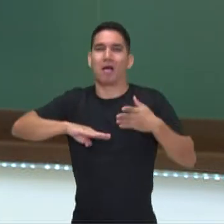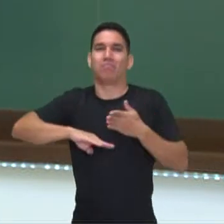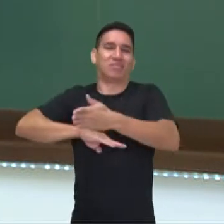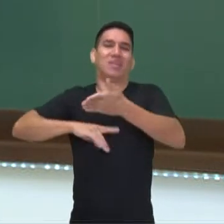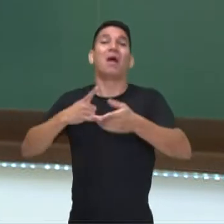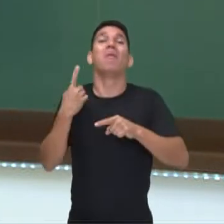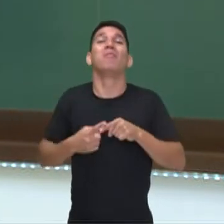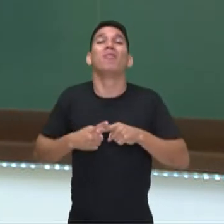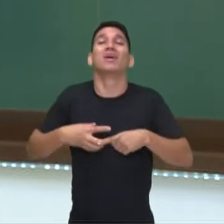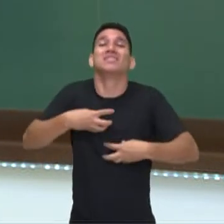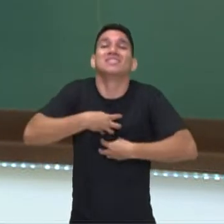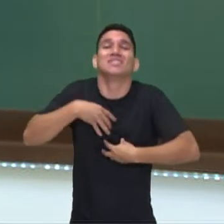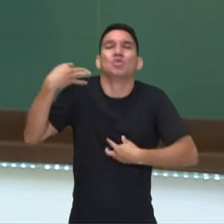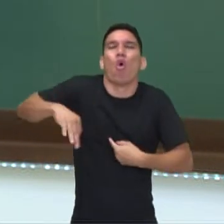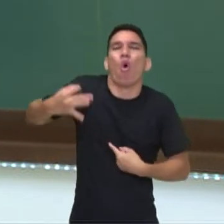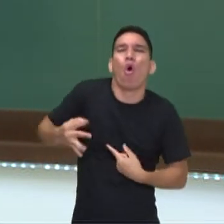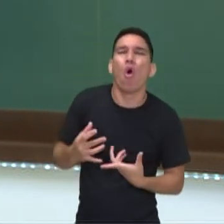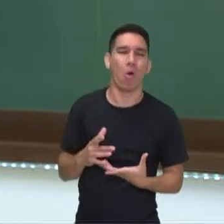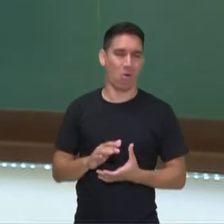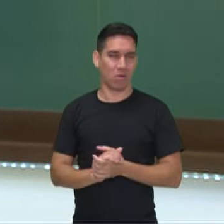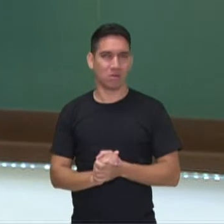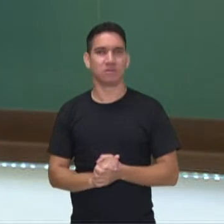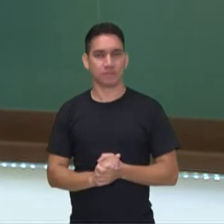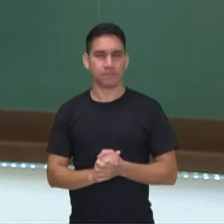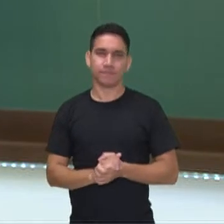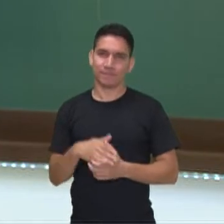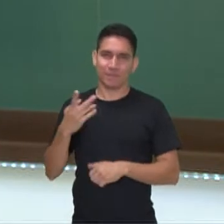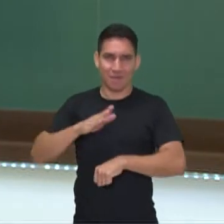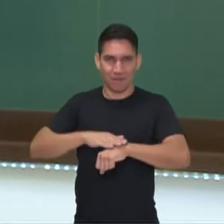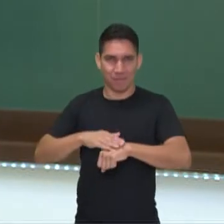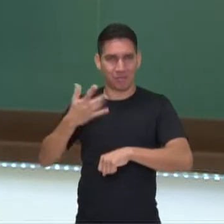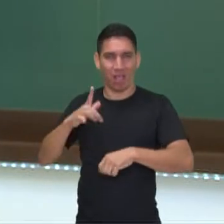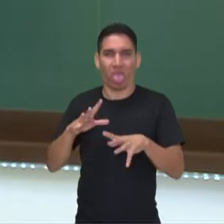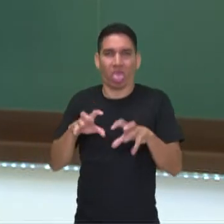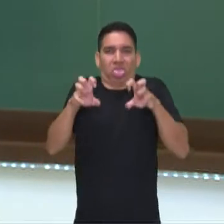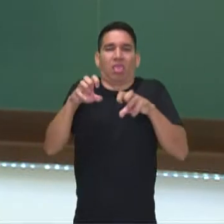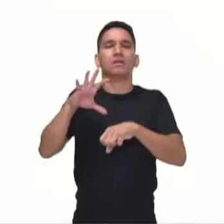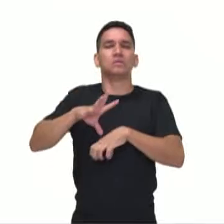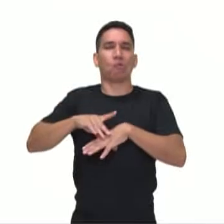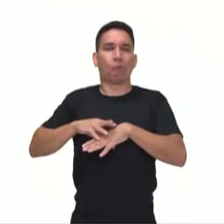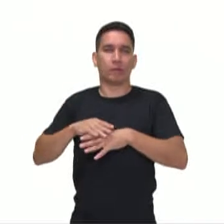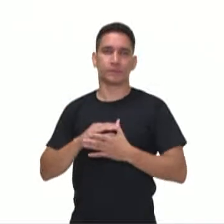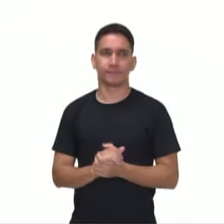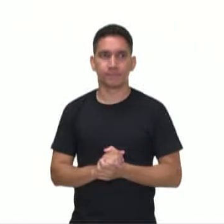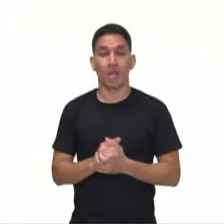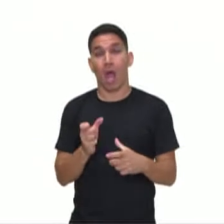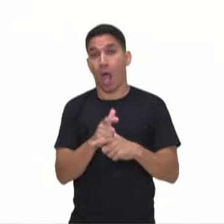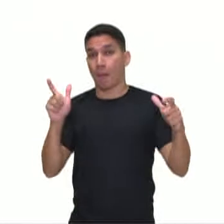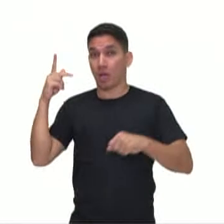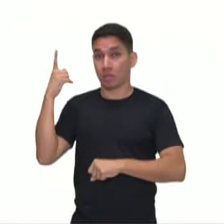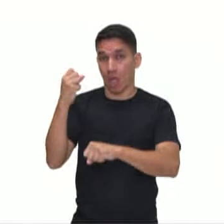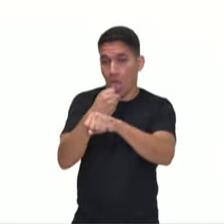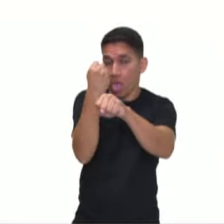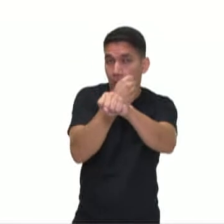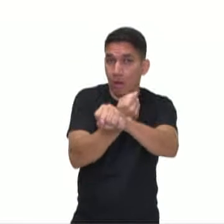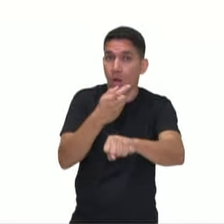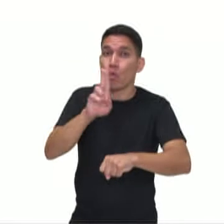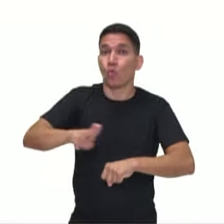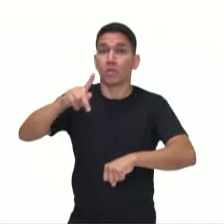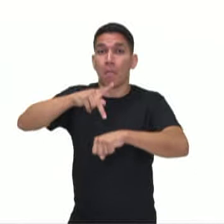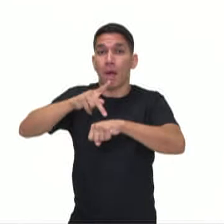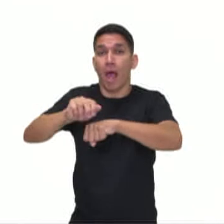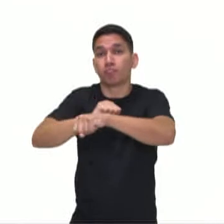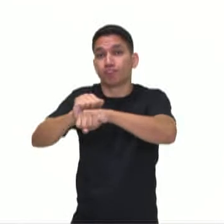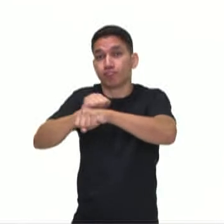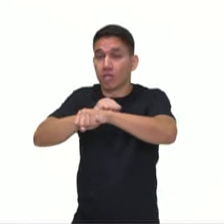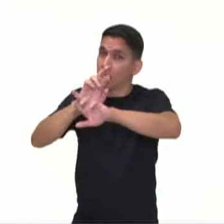De tanta dor que ele sentia dessa doença dele, né? Grande parte das esculturas são feitas em pedra sabão, que era